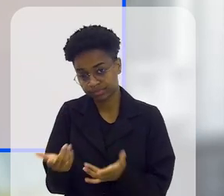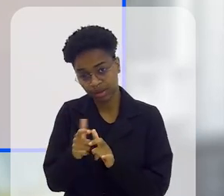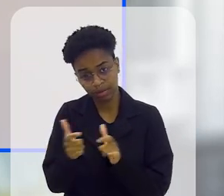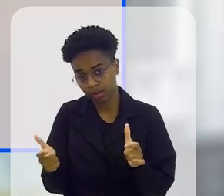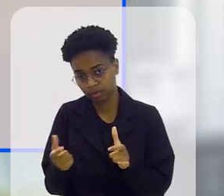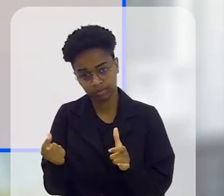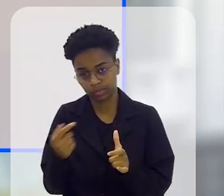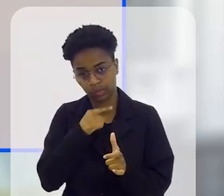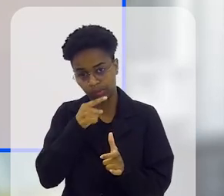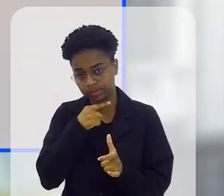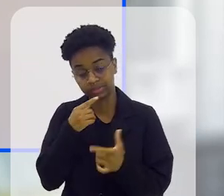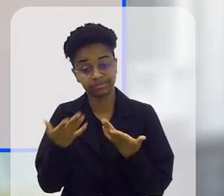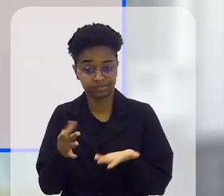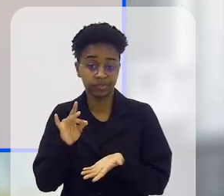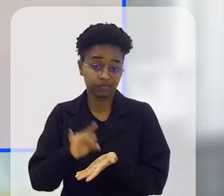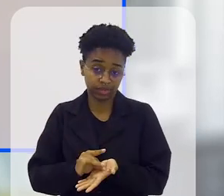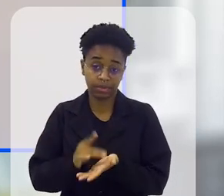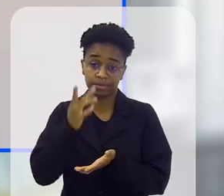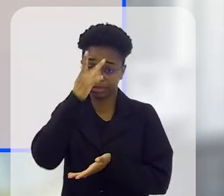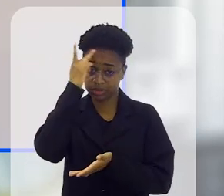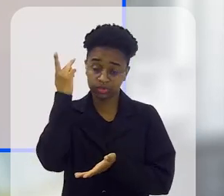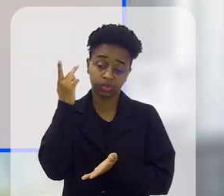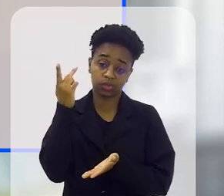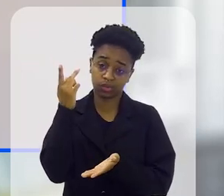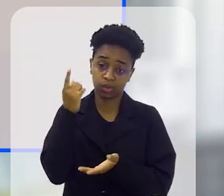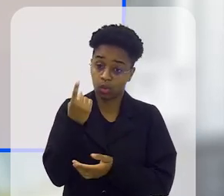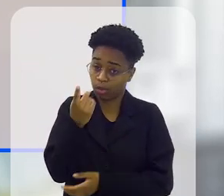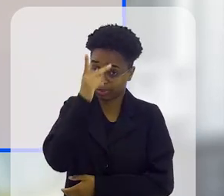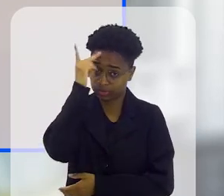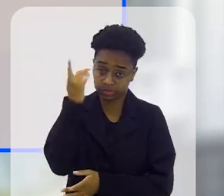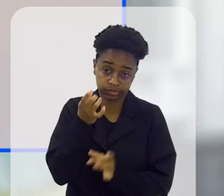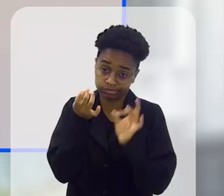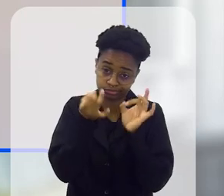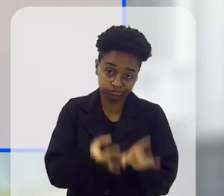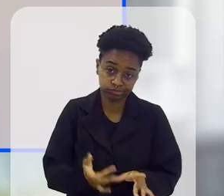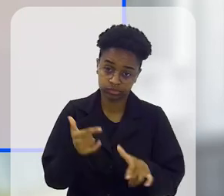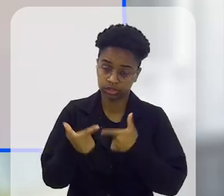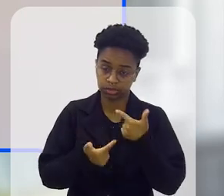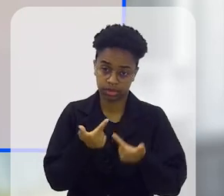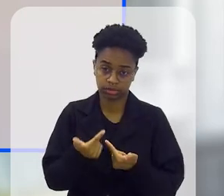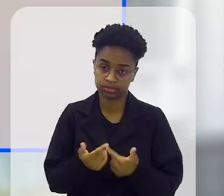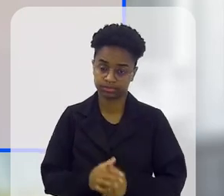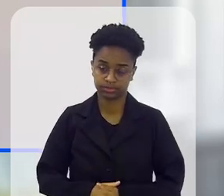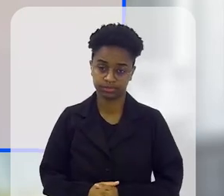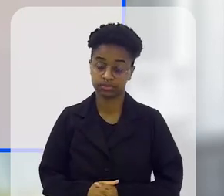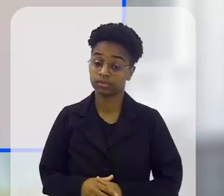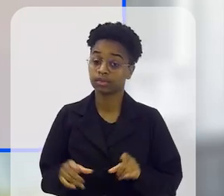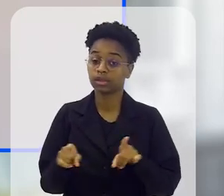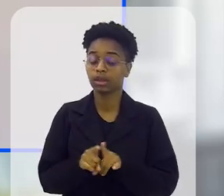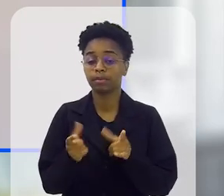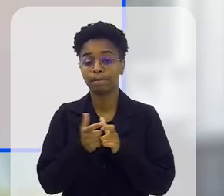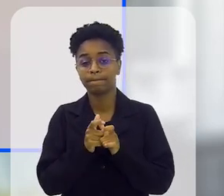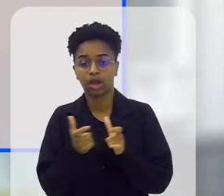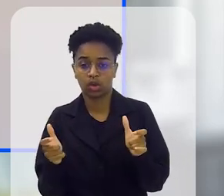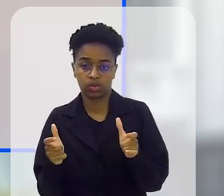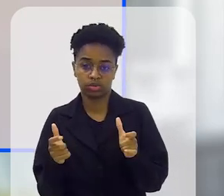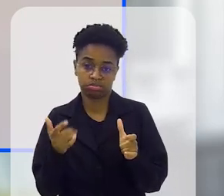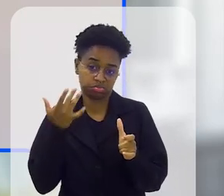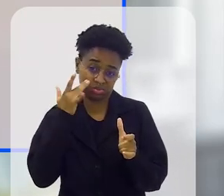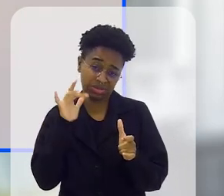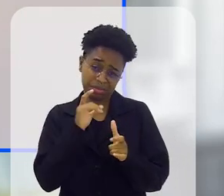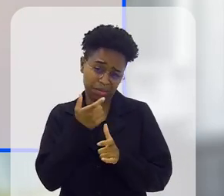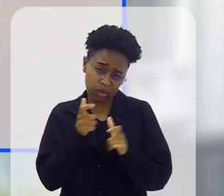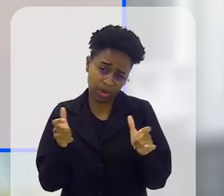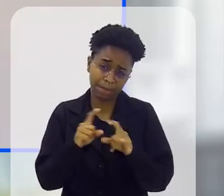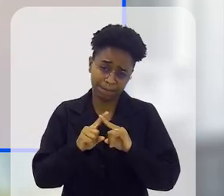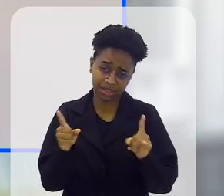para a imensa maioria de nós, então efetivamente elas acabam tendo que um dos responsáveis tem que largar o emprego. E para a grande maioria, não sei se